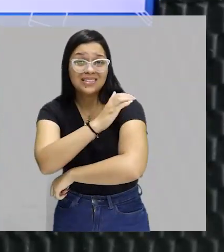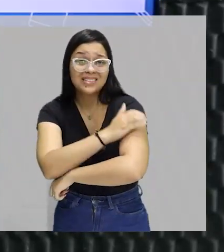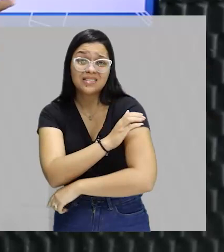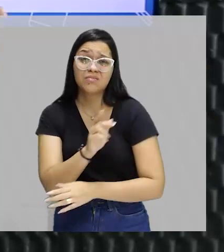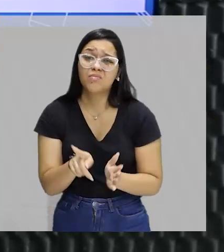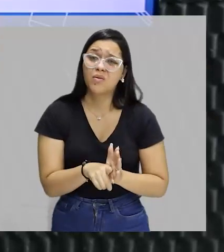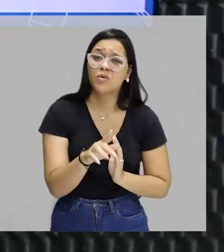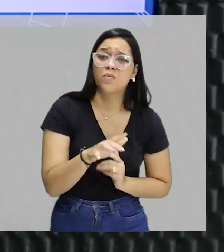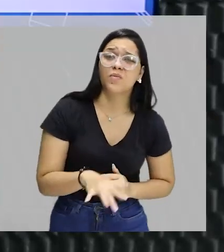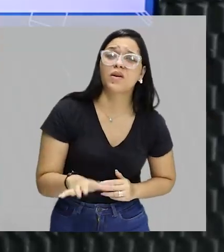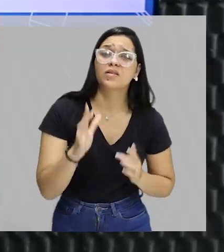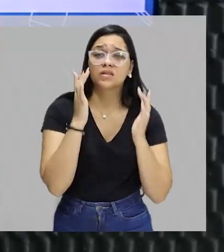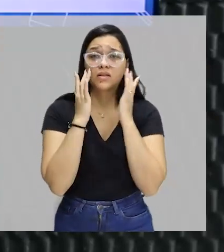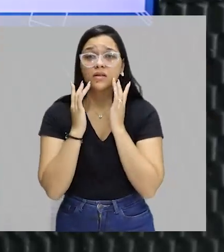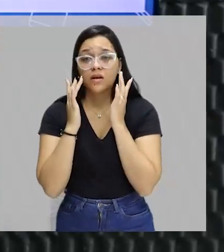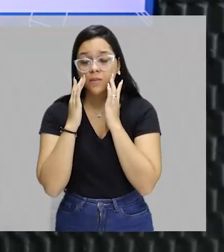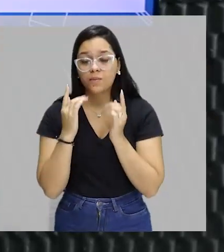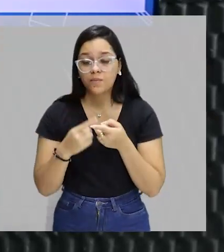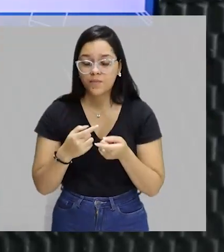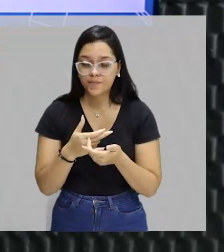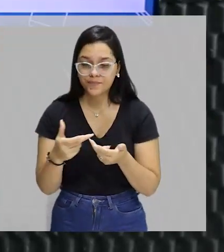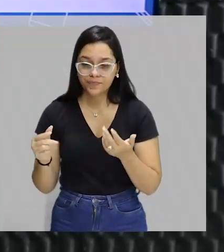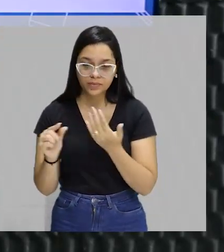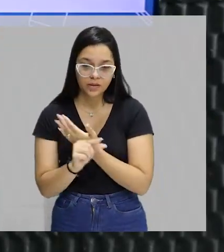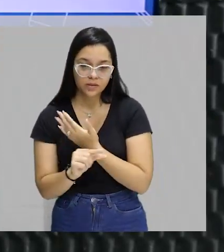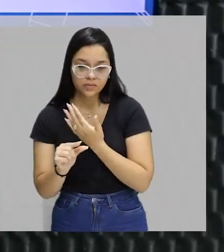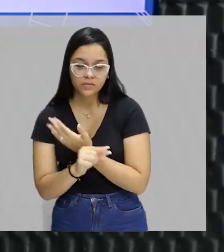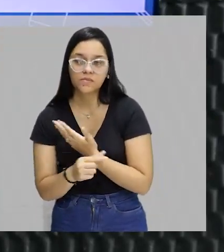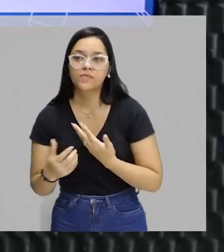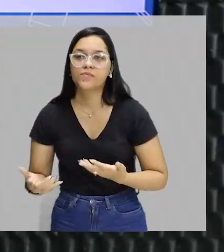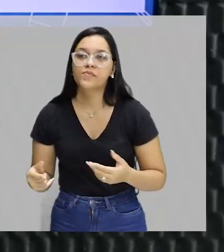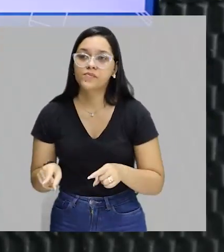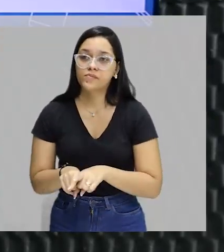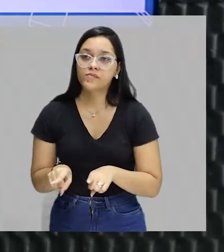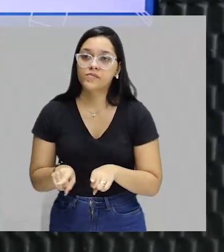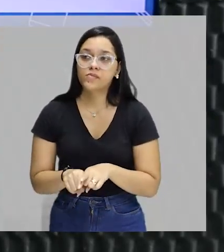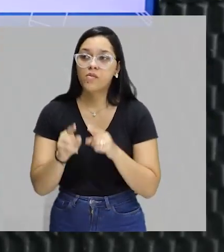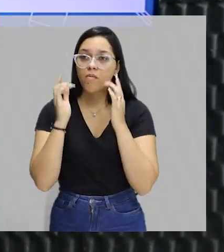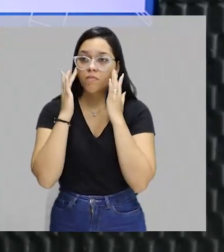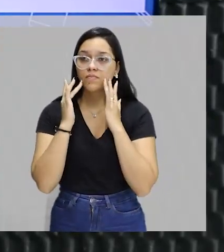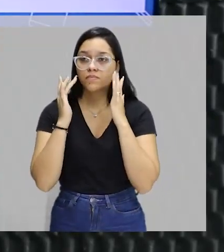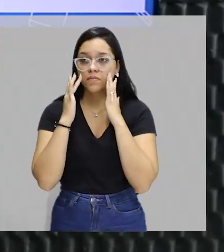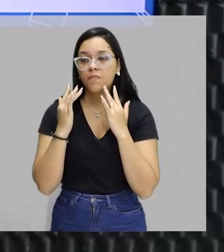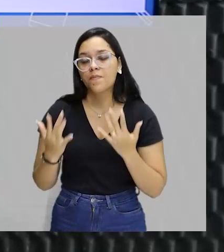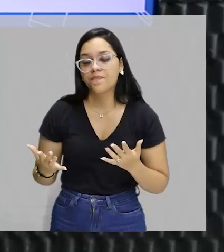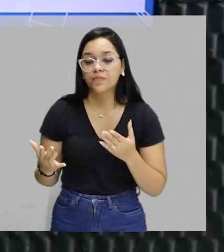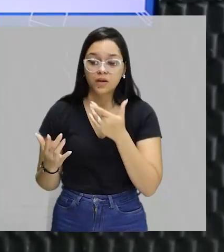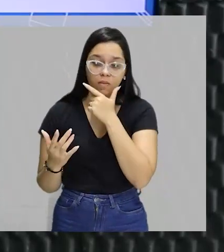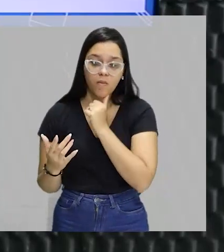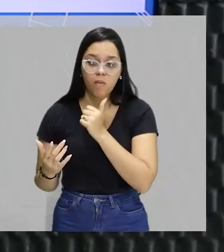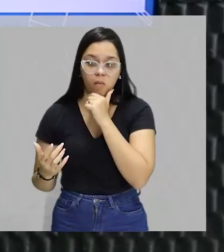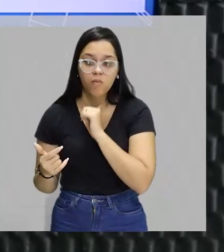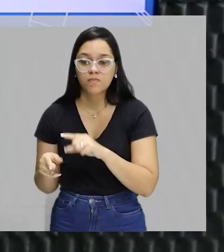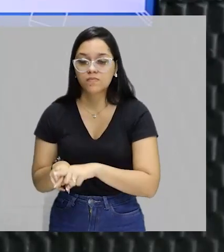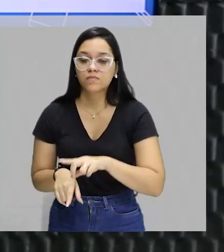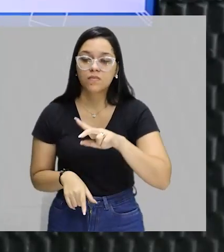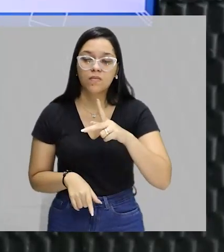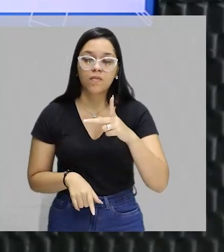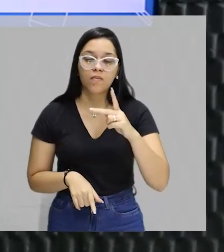inclusive no meio teatral. Por quê? Porque a maioria dos autores da literatura brasileira e do teatro são homens. E o da